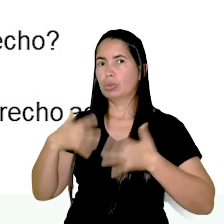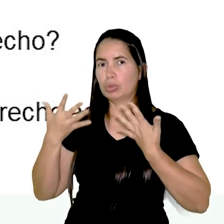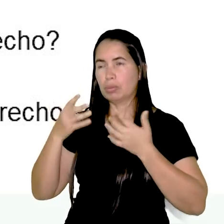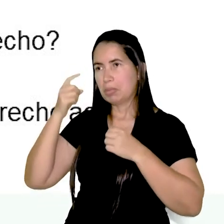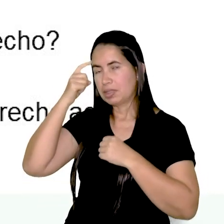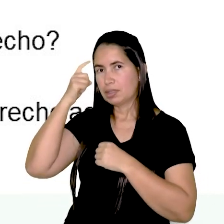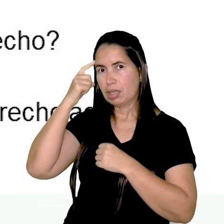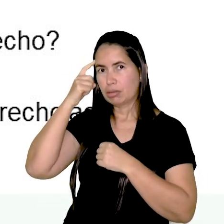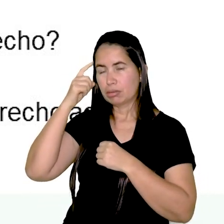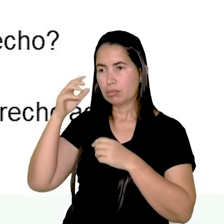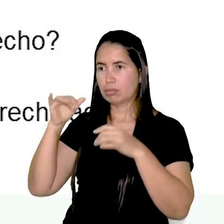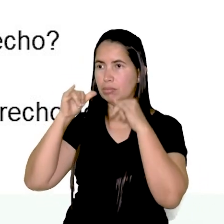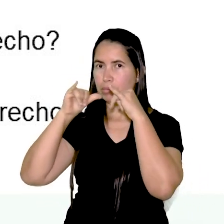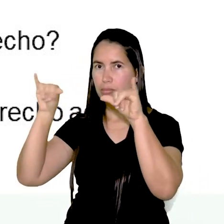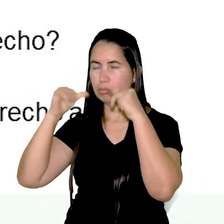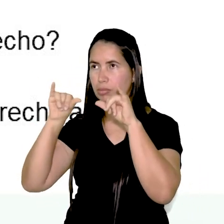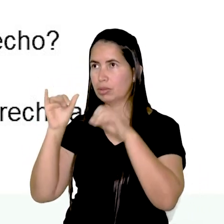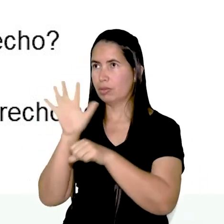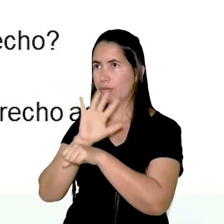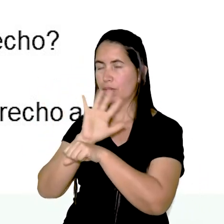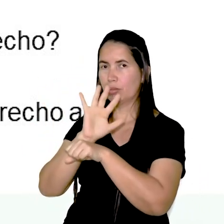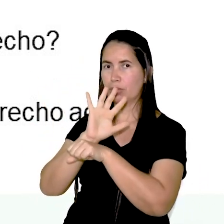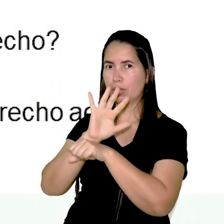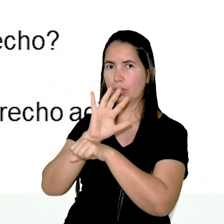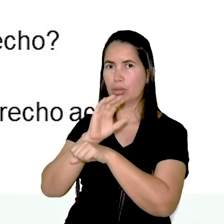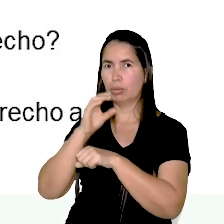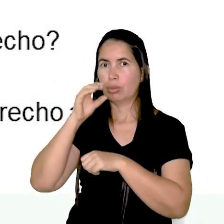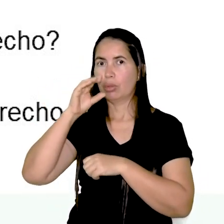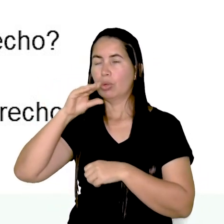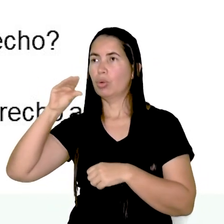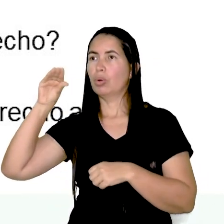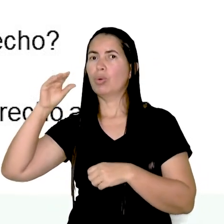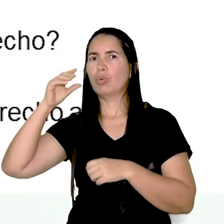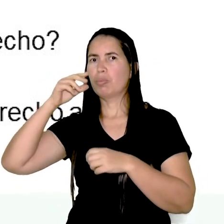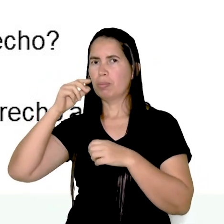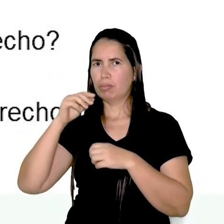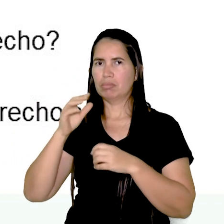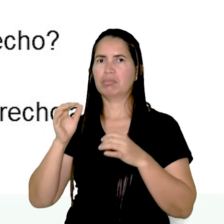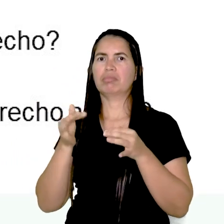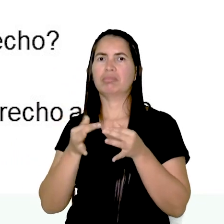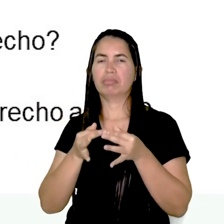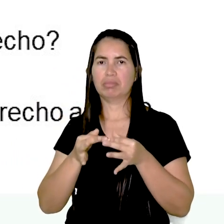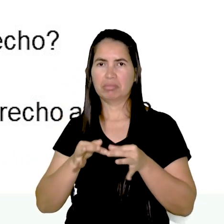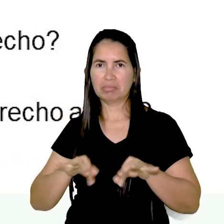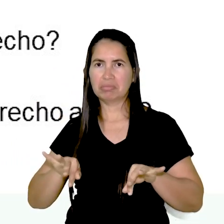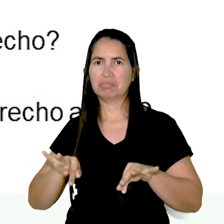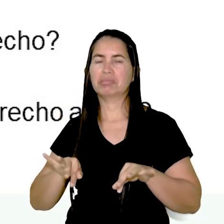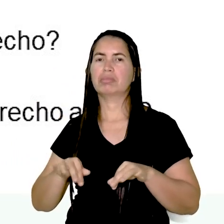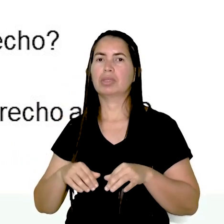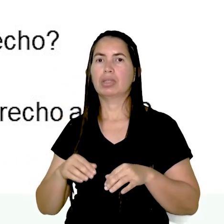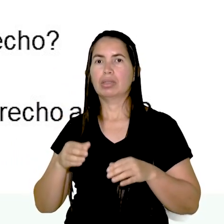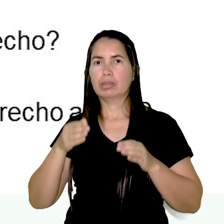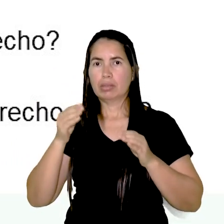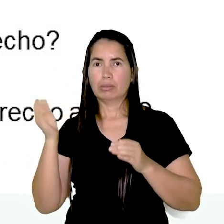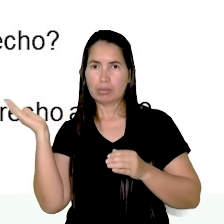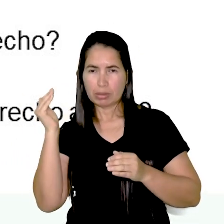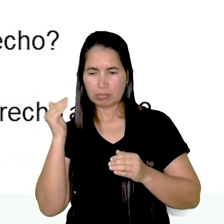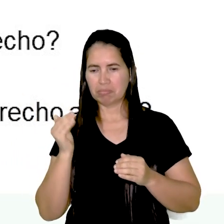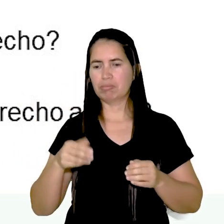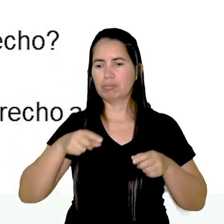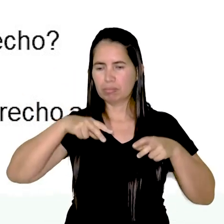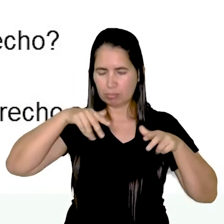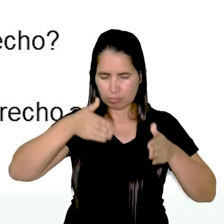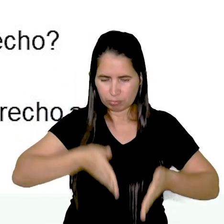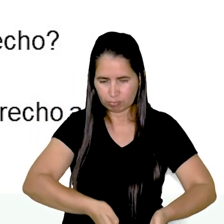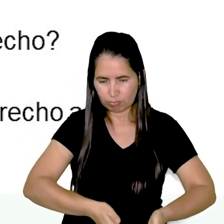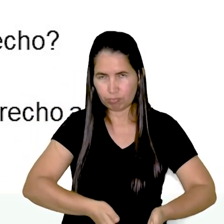anúncio de filme de ficção. Uh, que humilhação. Vamos para o cemitério curtir as mágoas